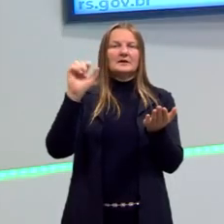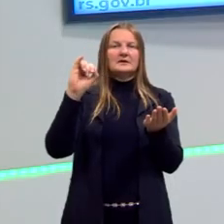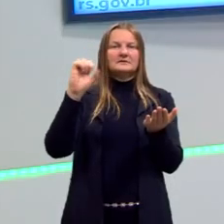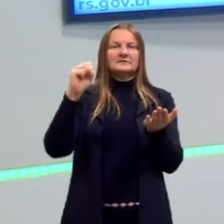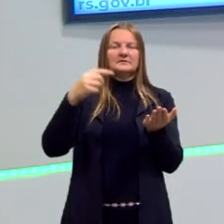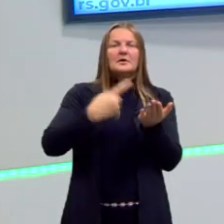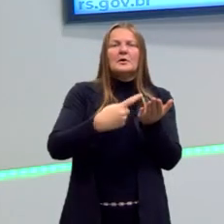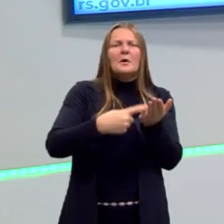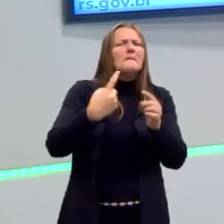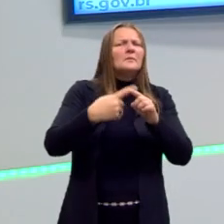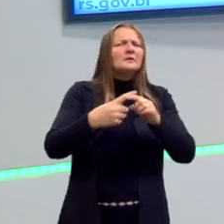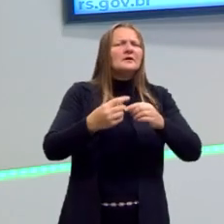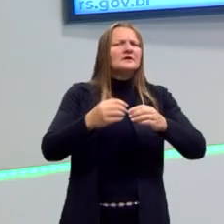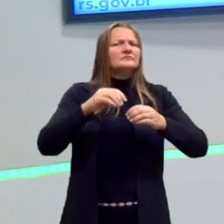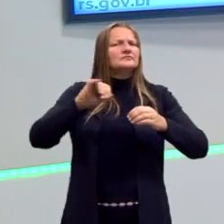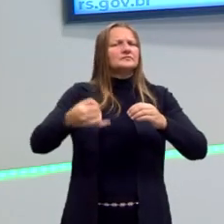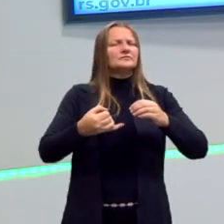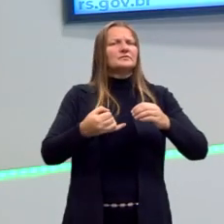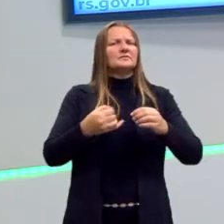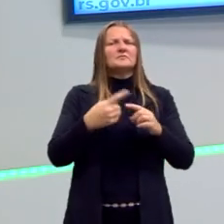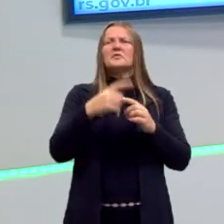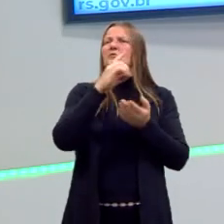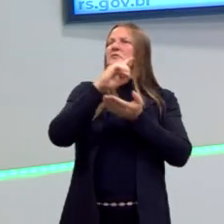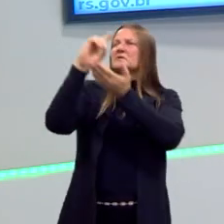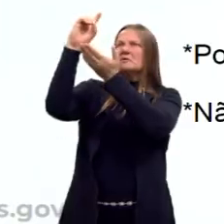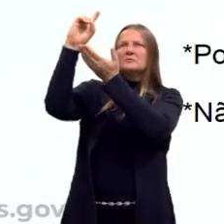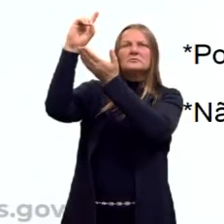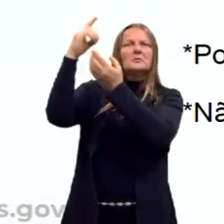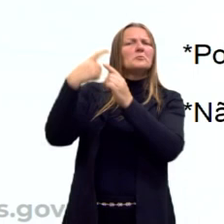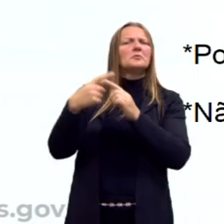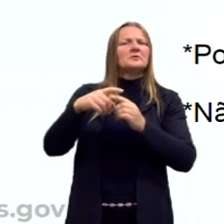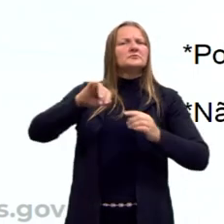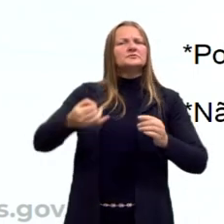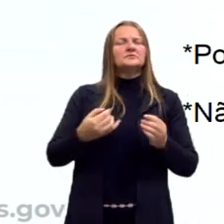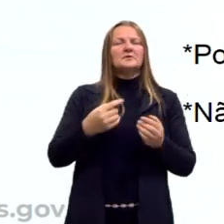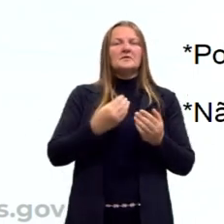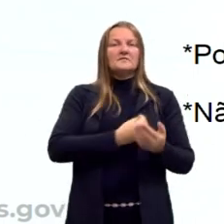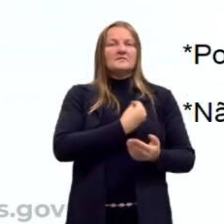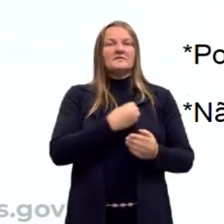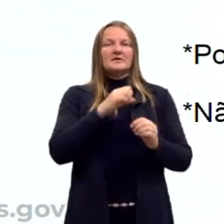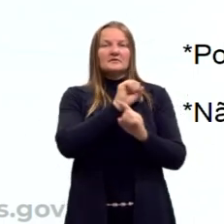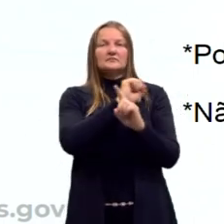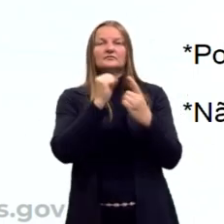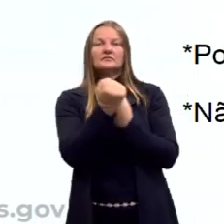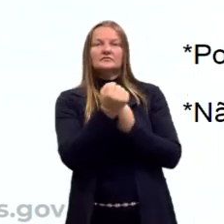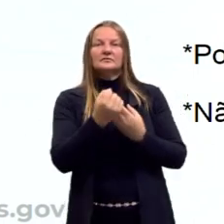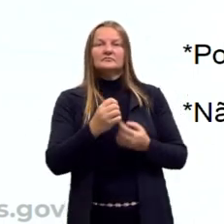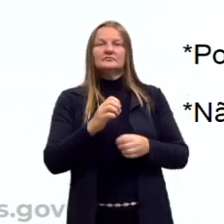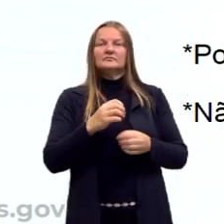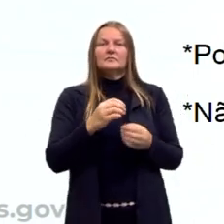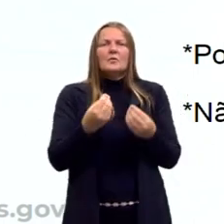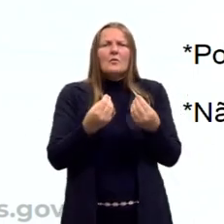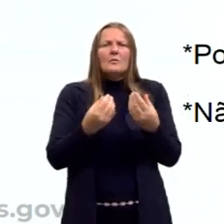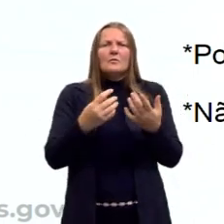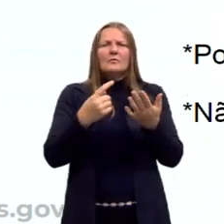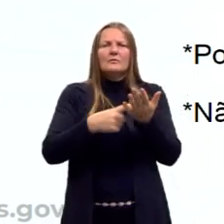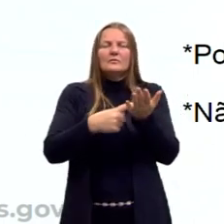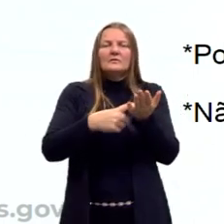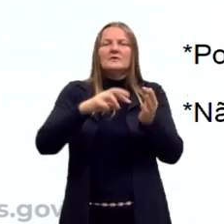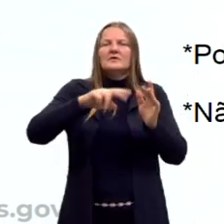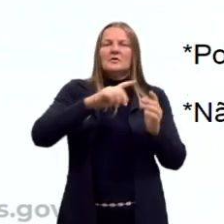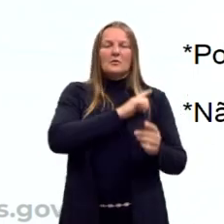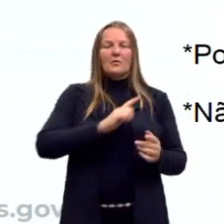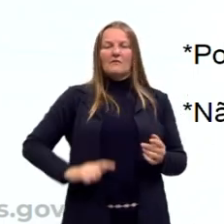justificaria, se não é mais por Deus, o que justificaria o ser humano viver no Estado, ser submetido à lei, a um